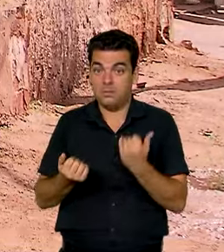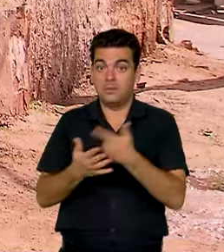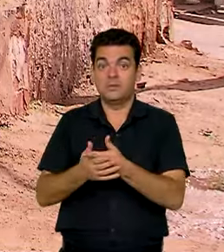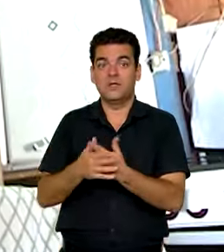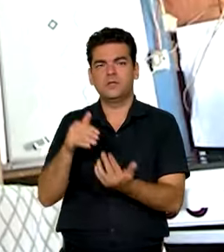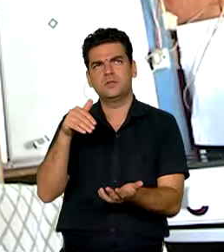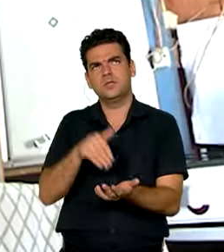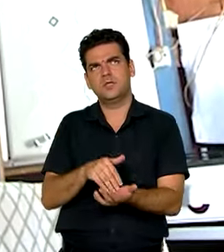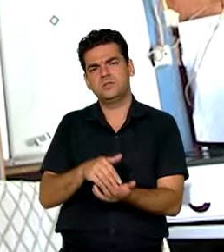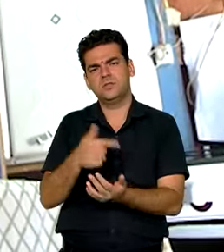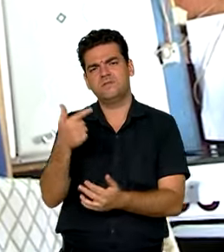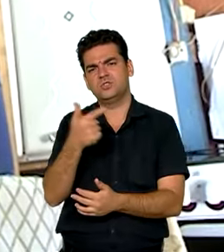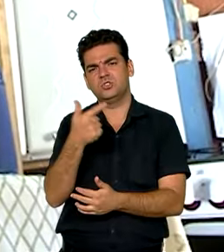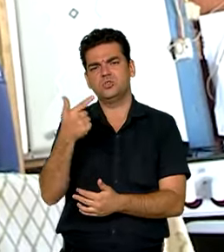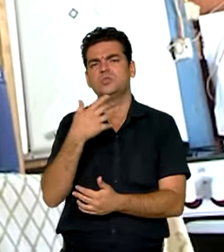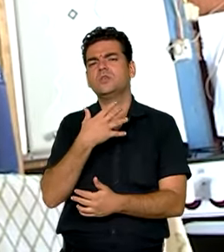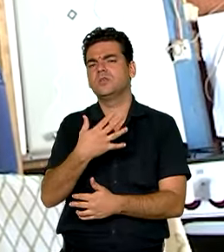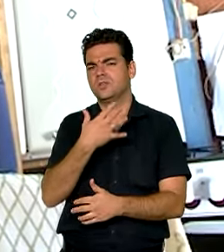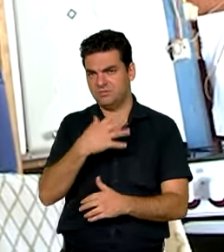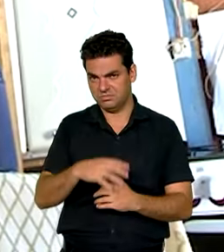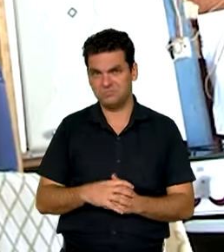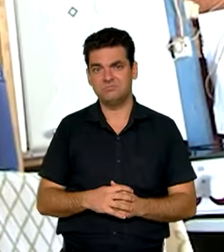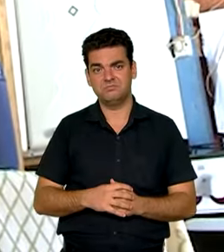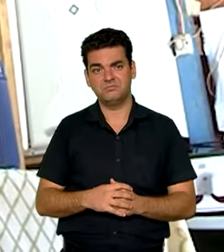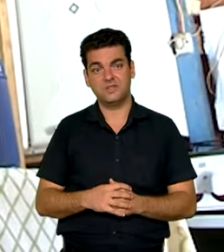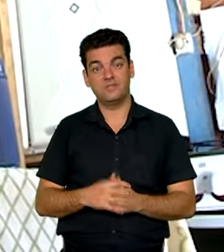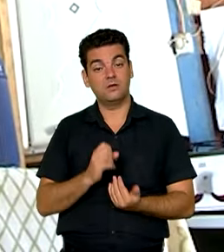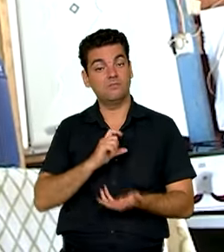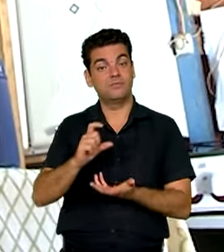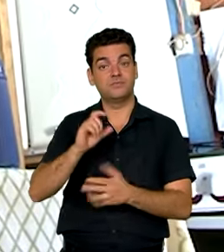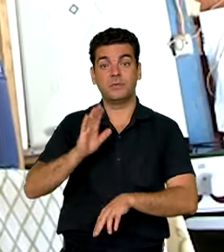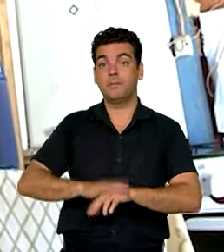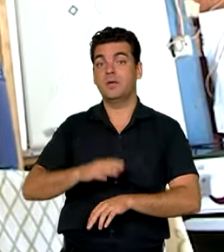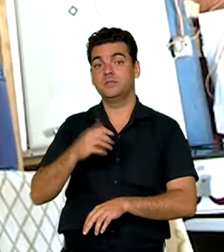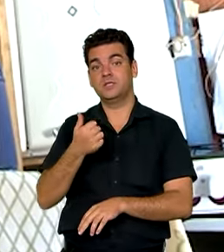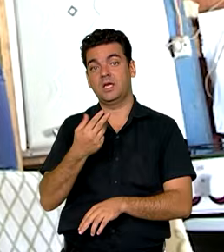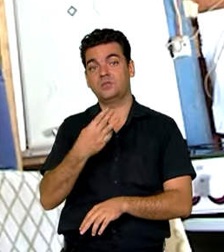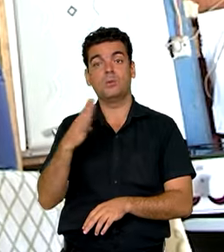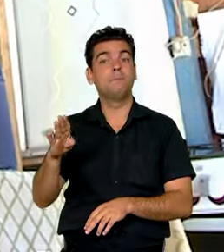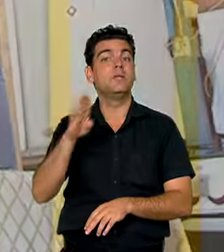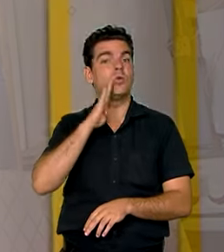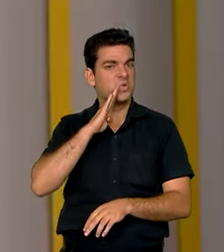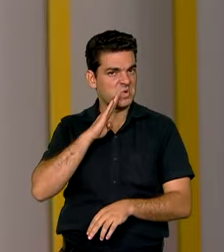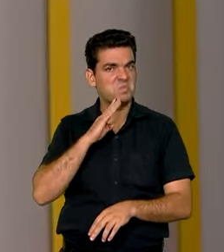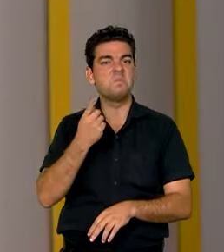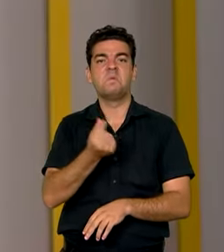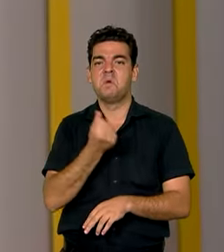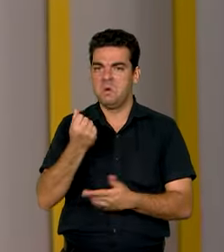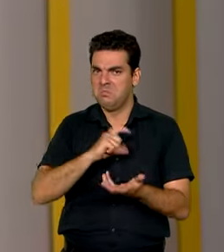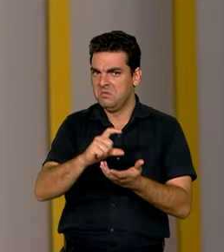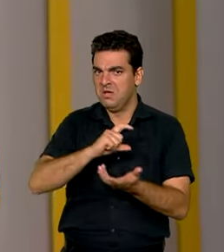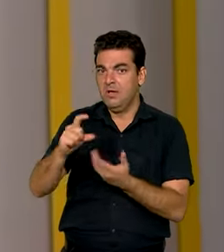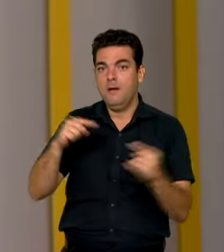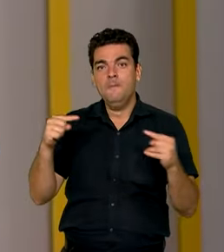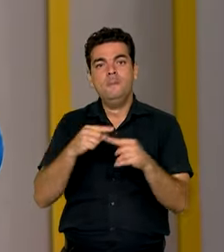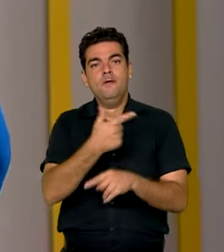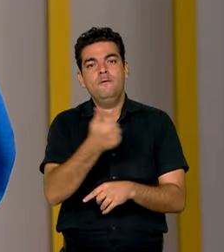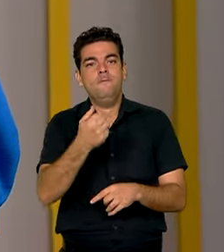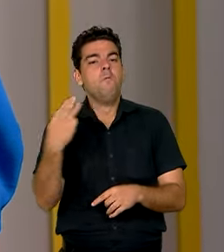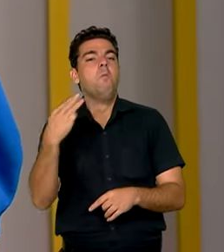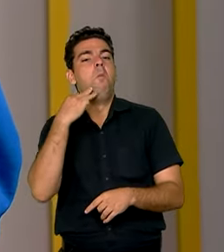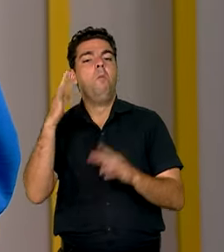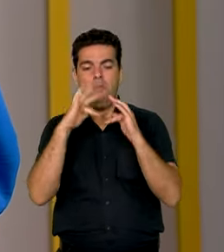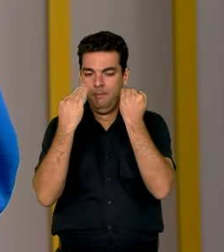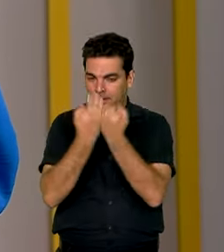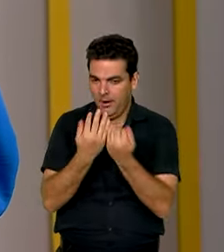O pagamento vai até o dia 22 de dezembro. Serão liberados cerca de 14 bilhões de reais, alcançando mais de